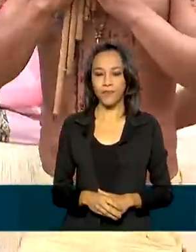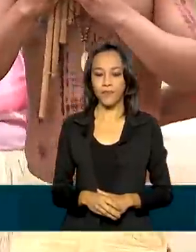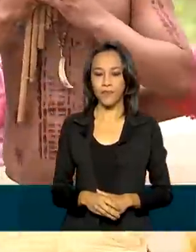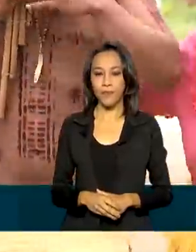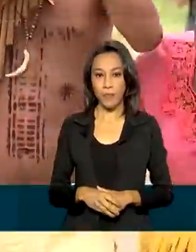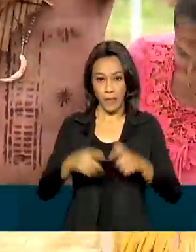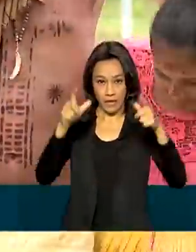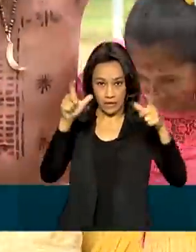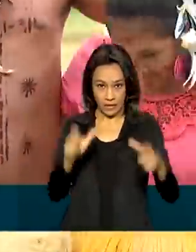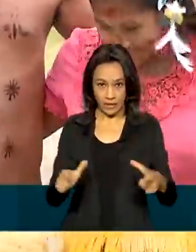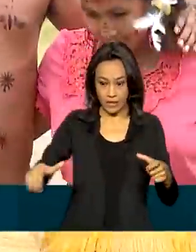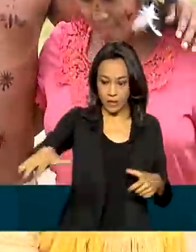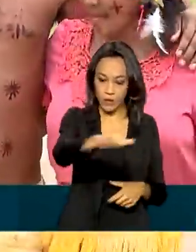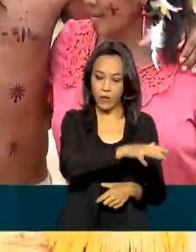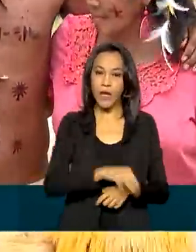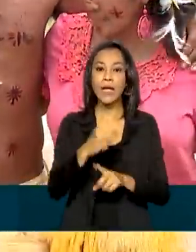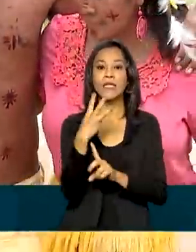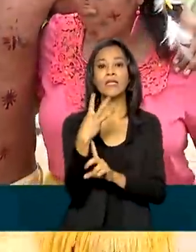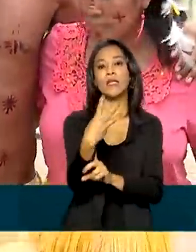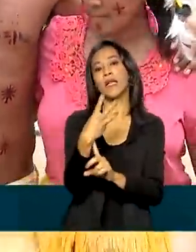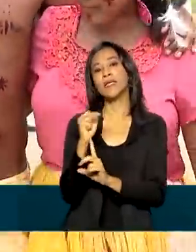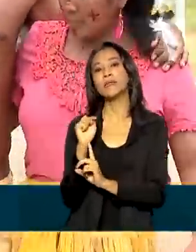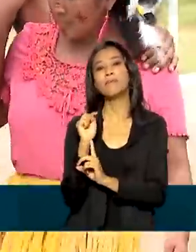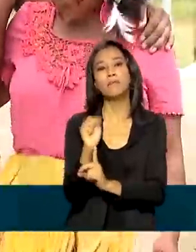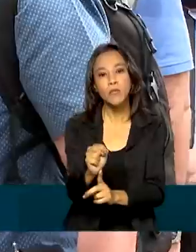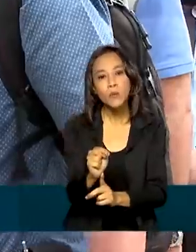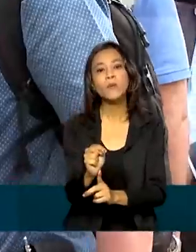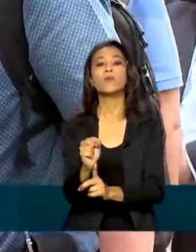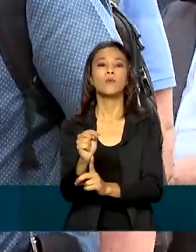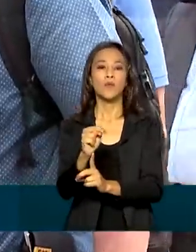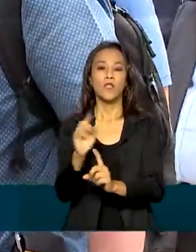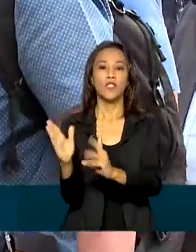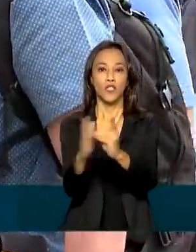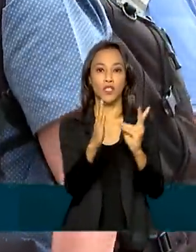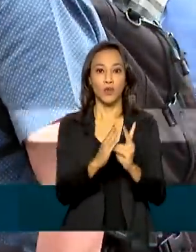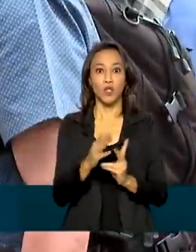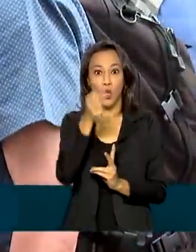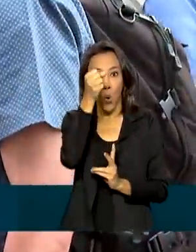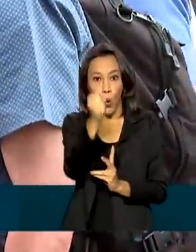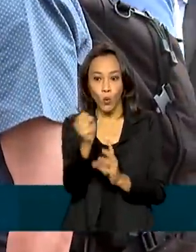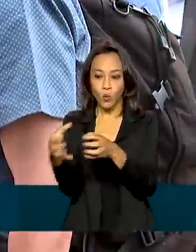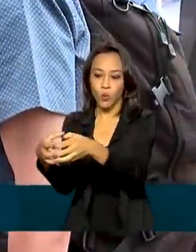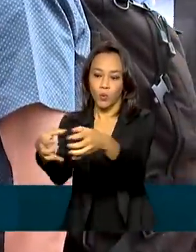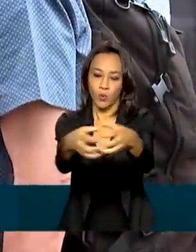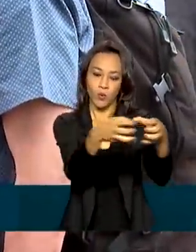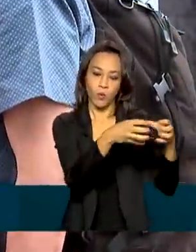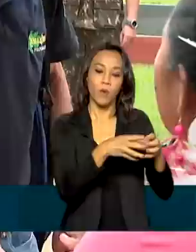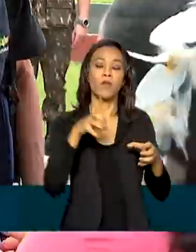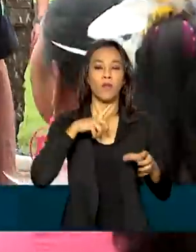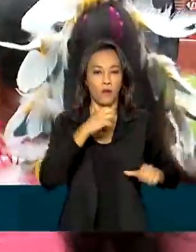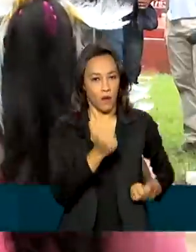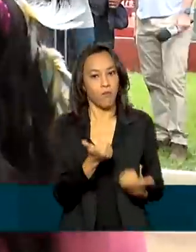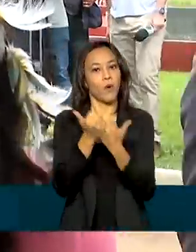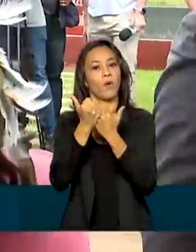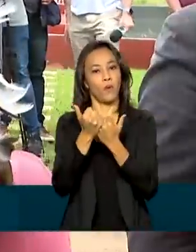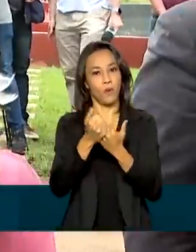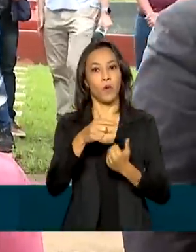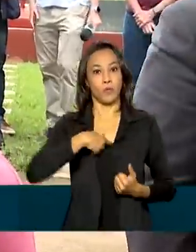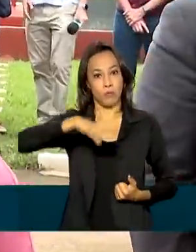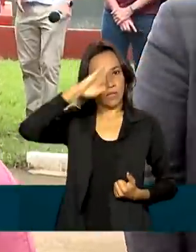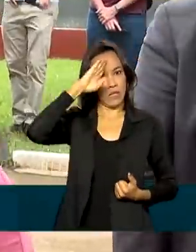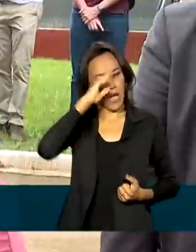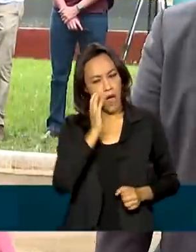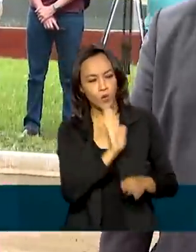Na região, vivem 3 mil indígenas de 8 etnias. Lá, eles contam com o apoio dos militares no atendimento à